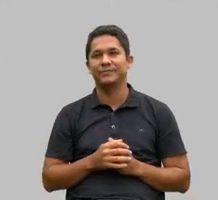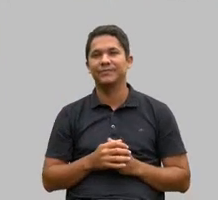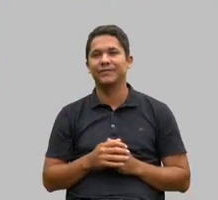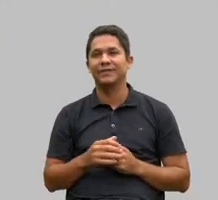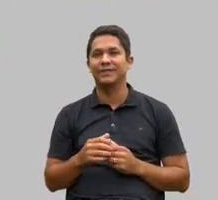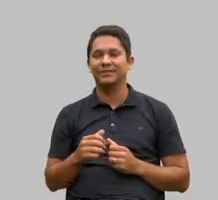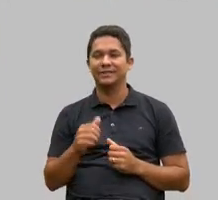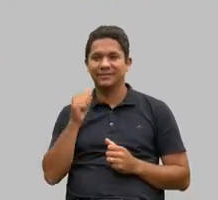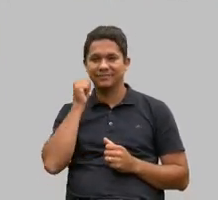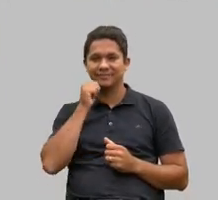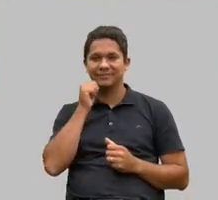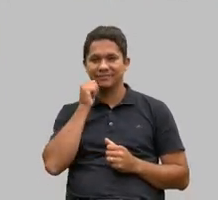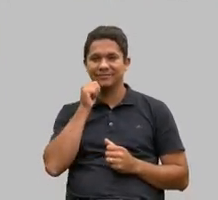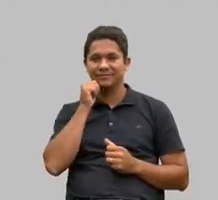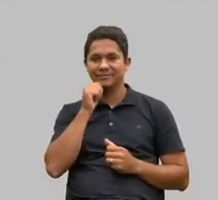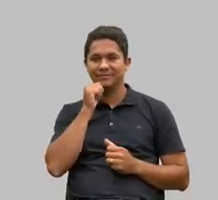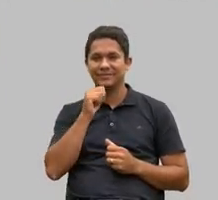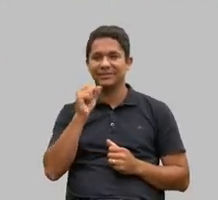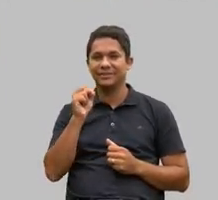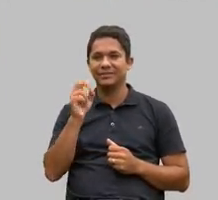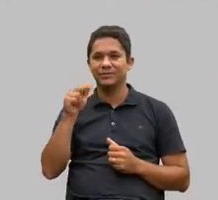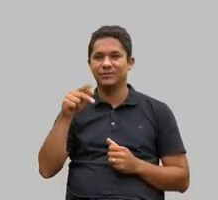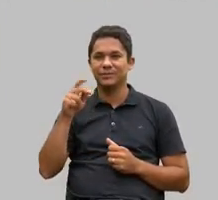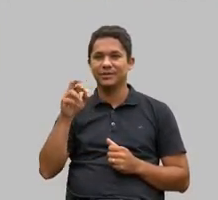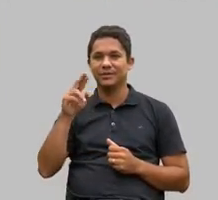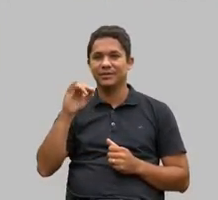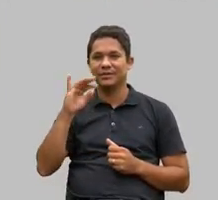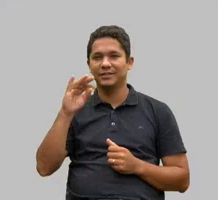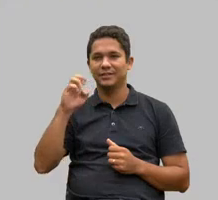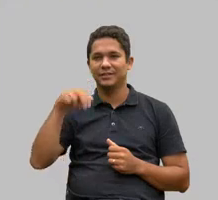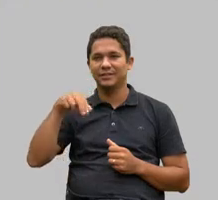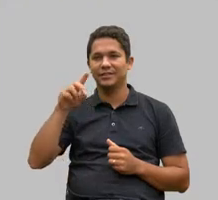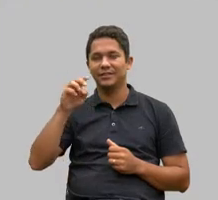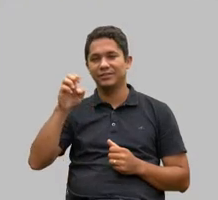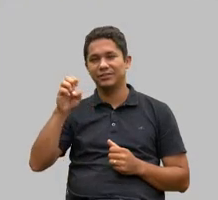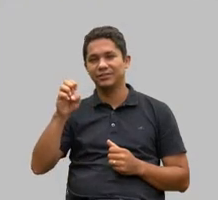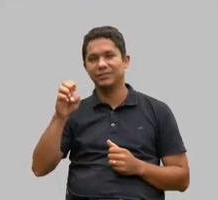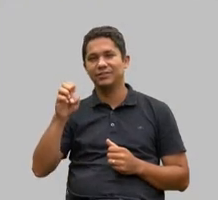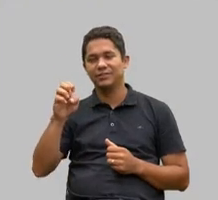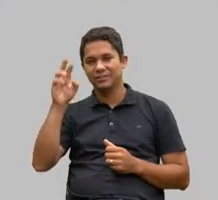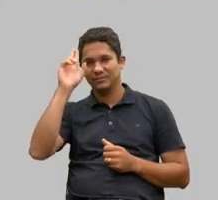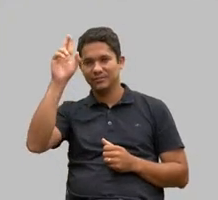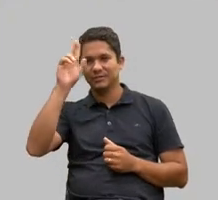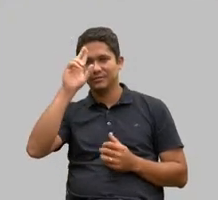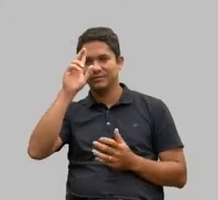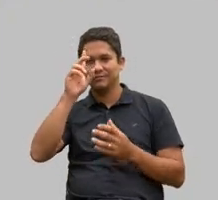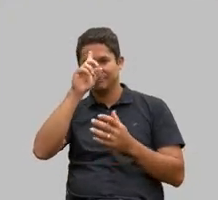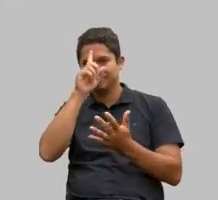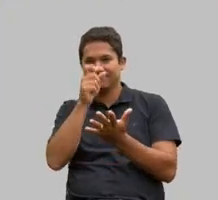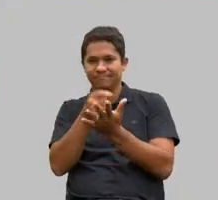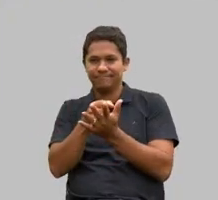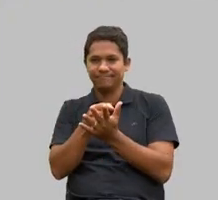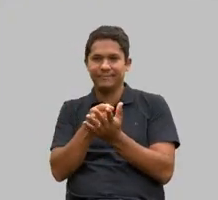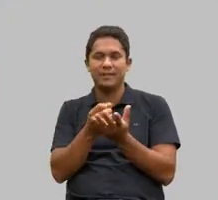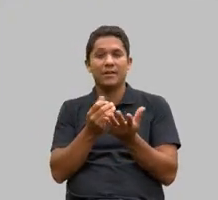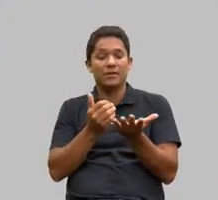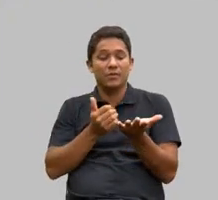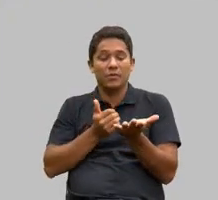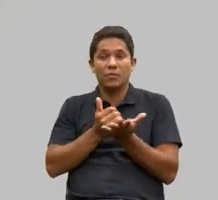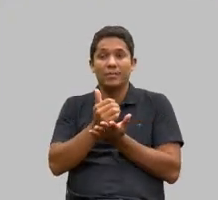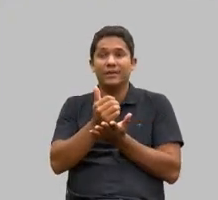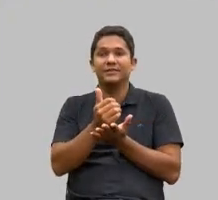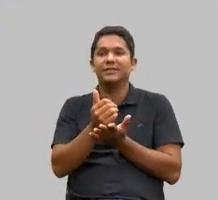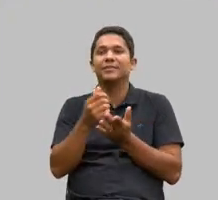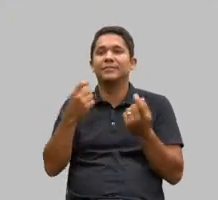executiva, eu gosto sempre de citá-la, tudo começa pelos dados. Então será um diagnóstico completo, vejam só, tomei a